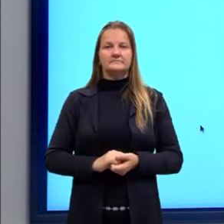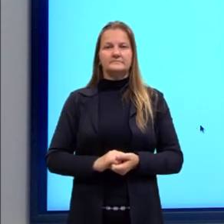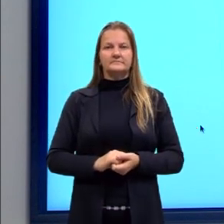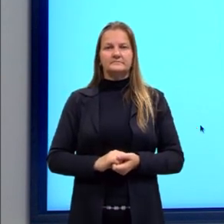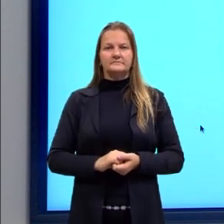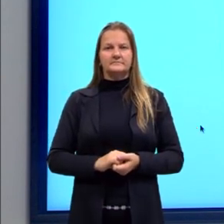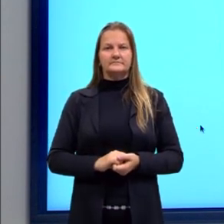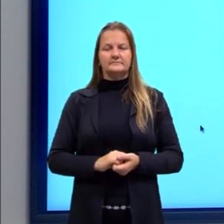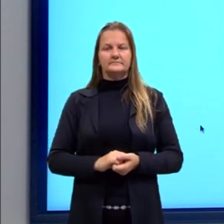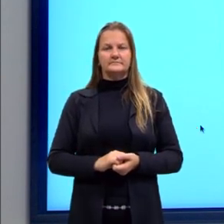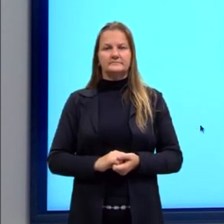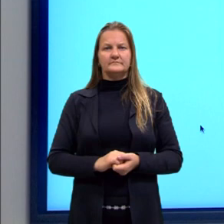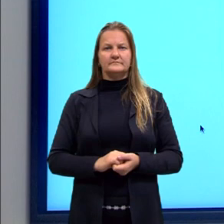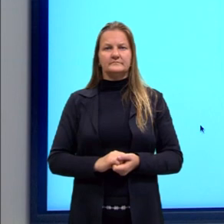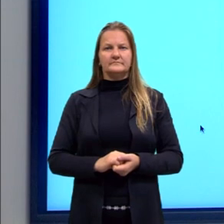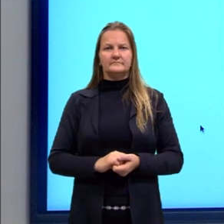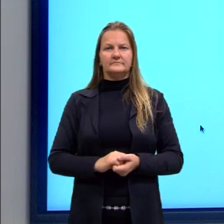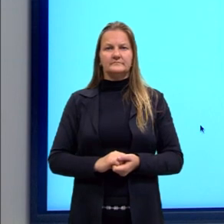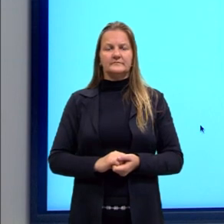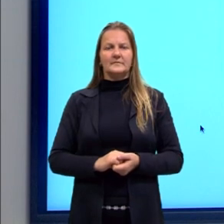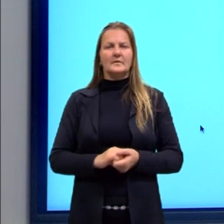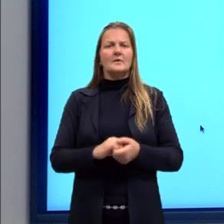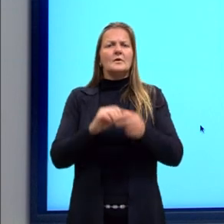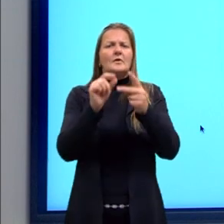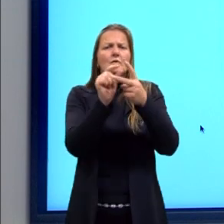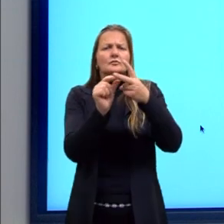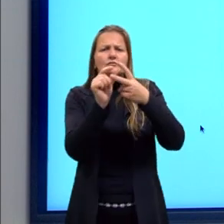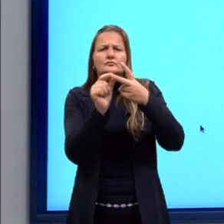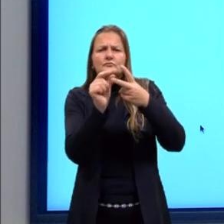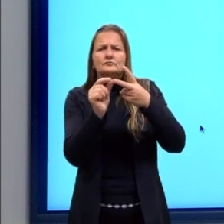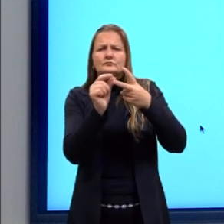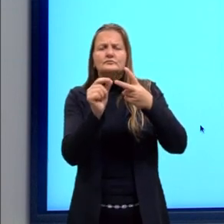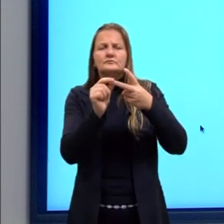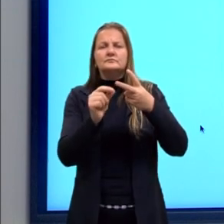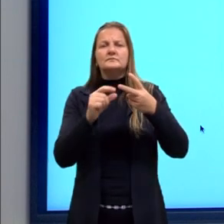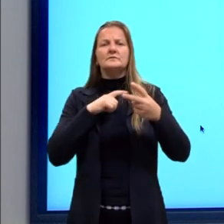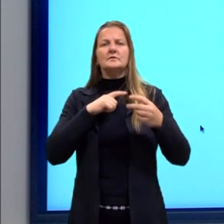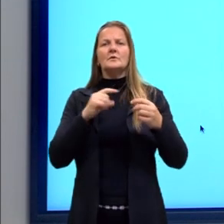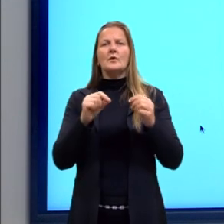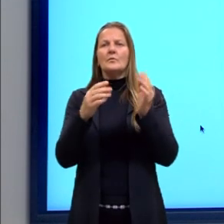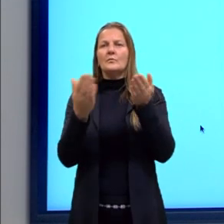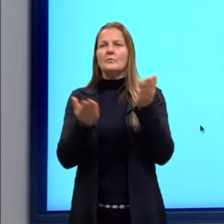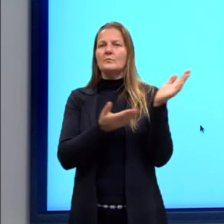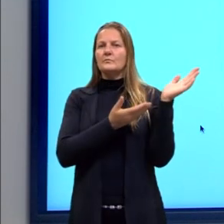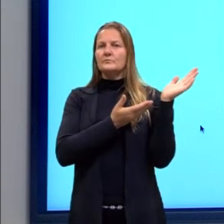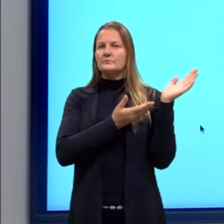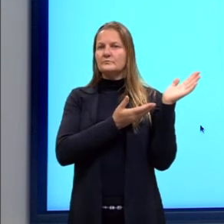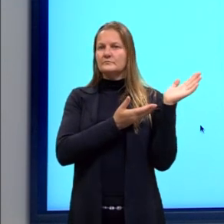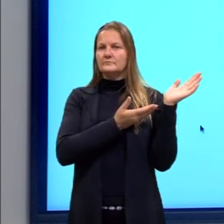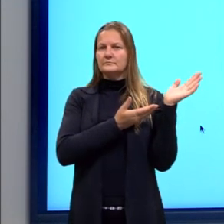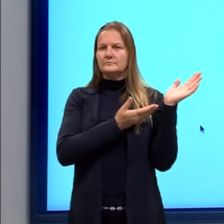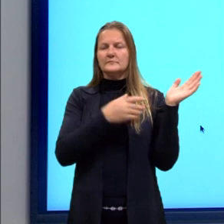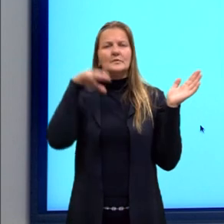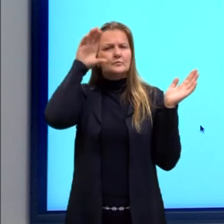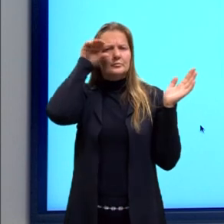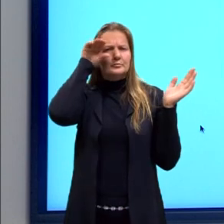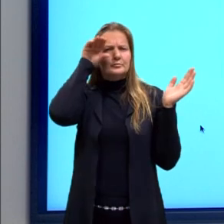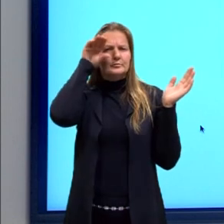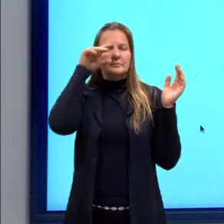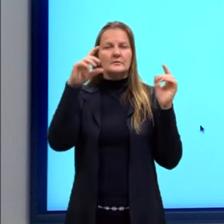Então, falando sobre genes, aqui na próxima figura, nós podemos observar